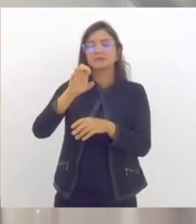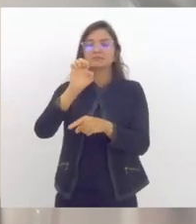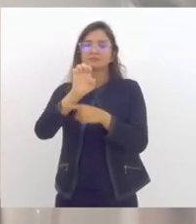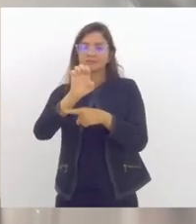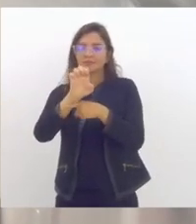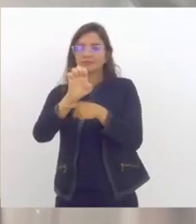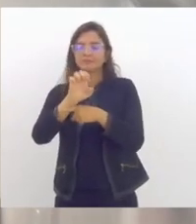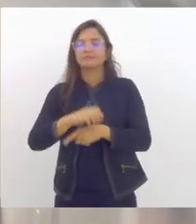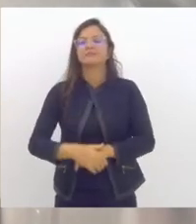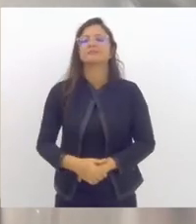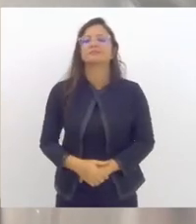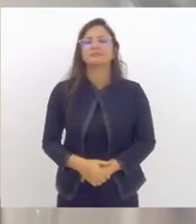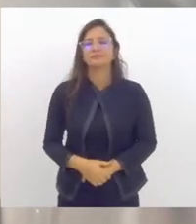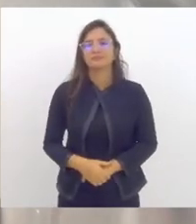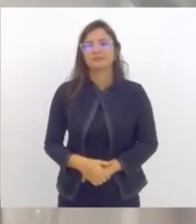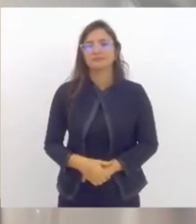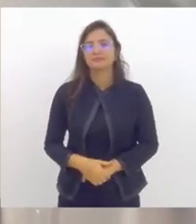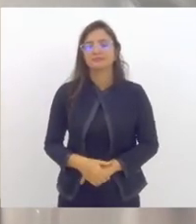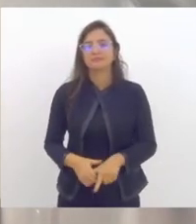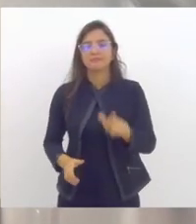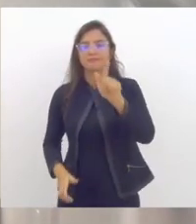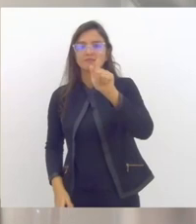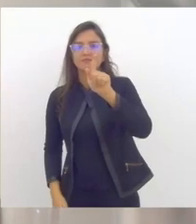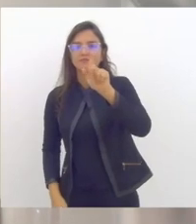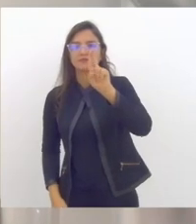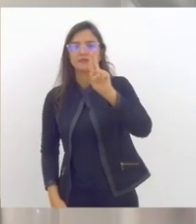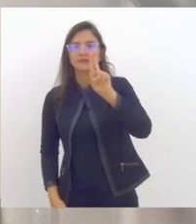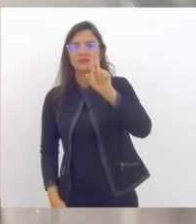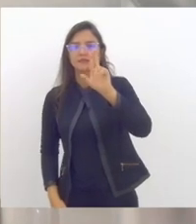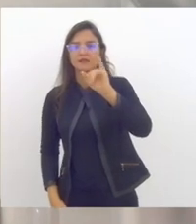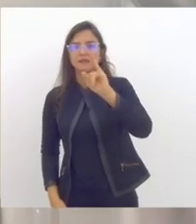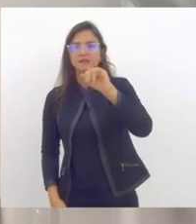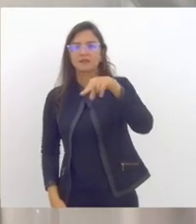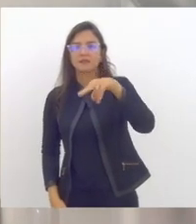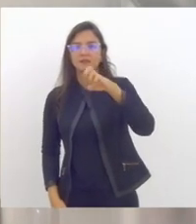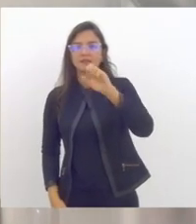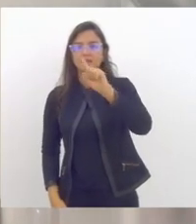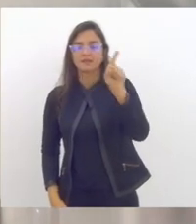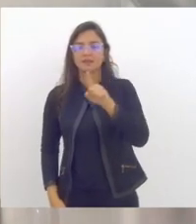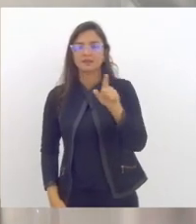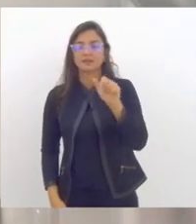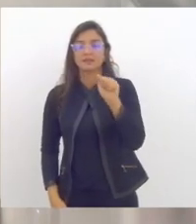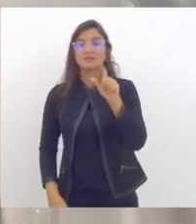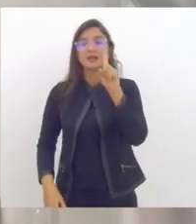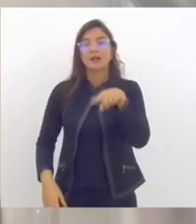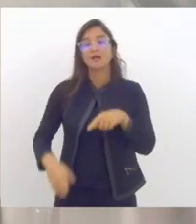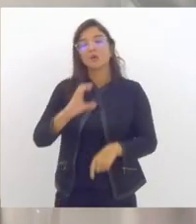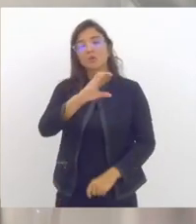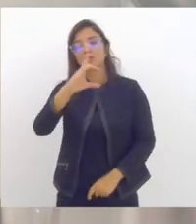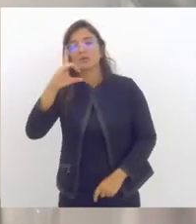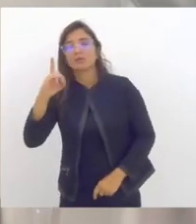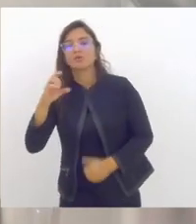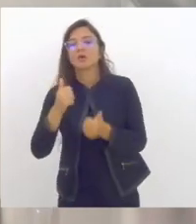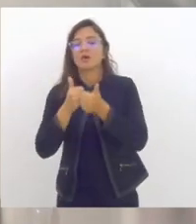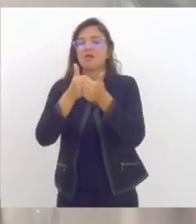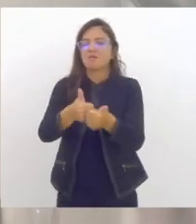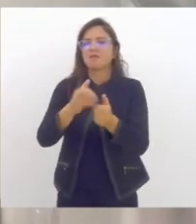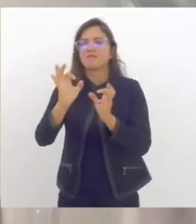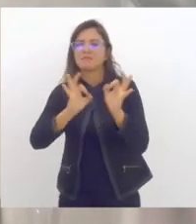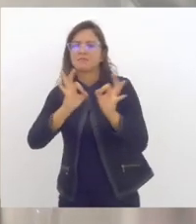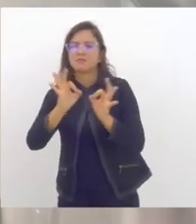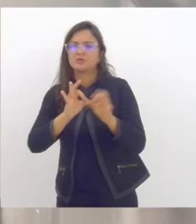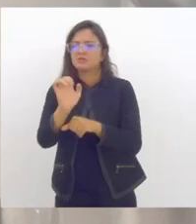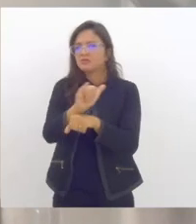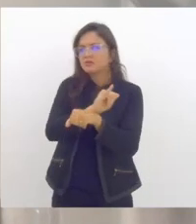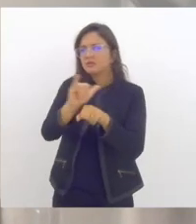nossa audiência. A Guineza faz parte da Coordenadoria de Acompanhamento de Projetos Estratégicos que